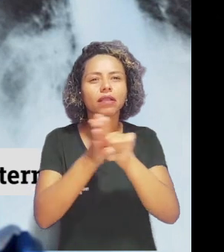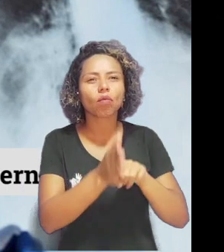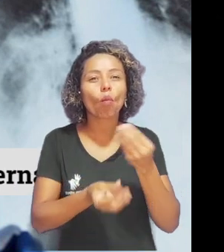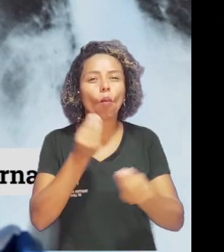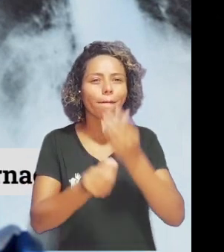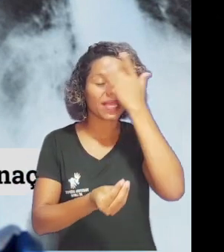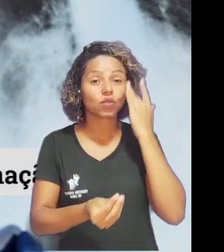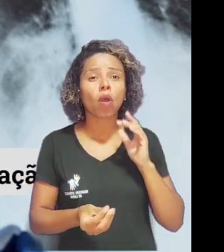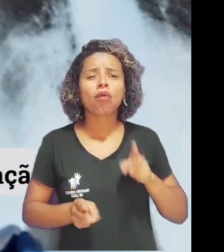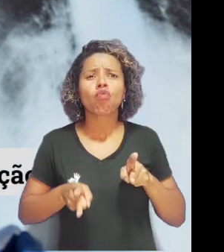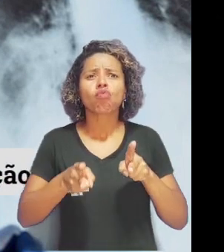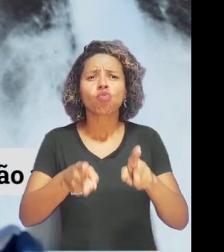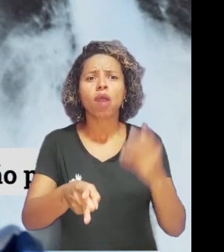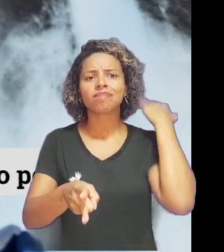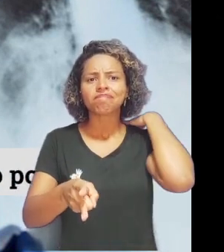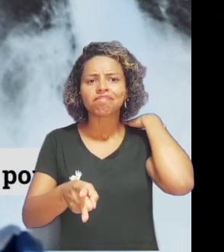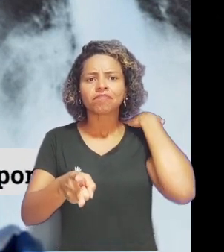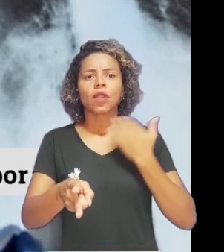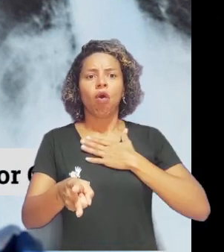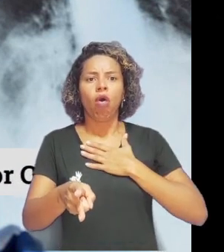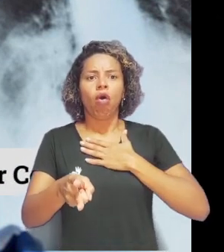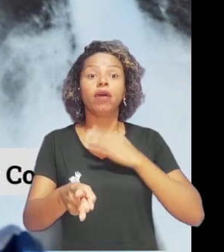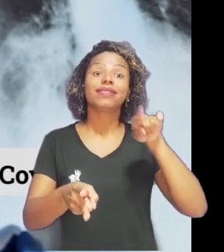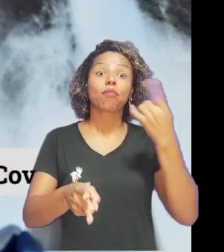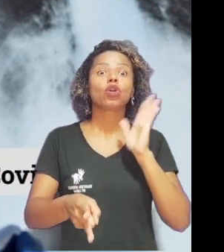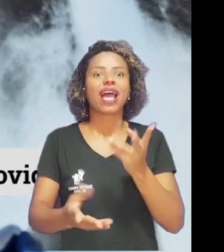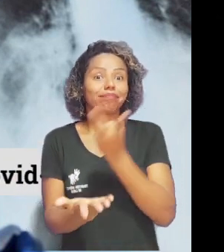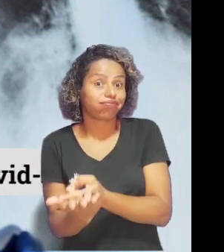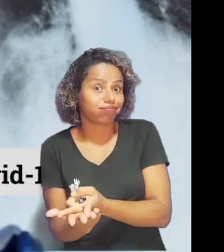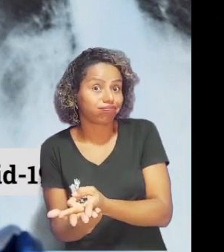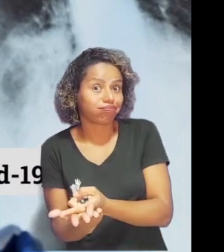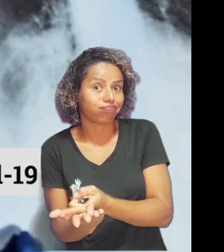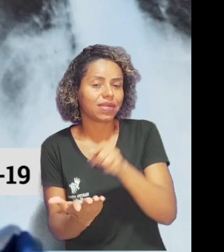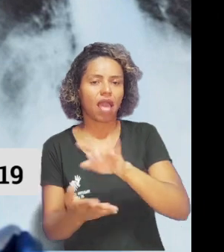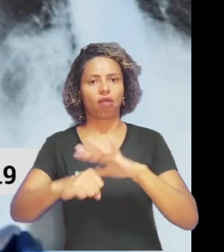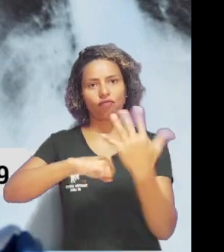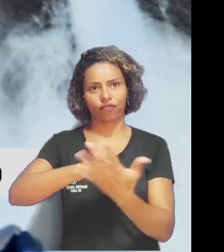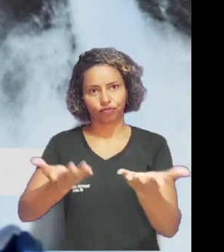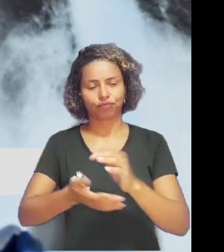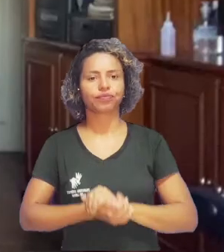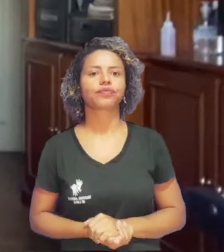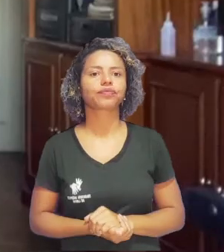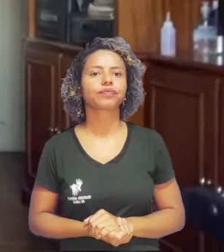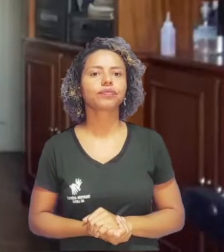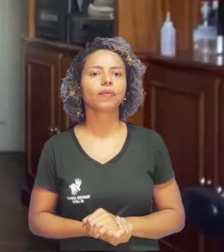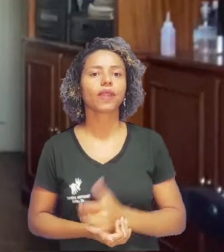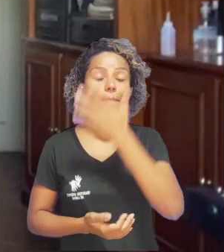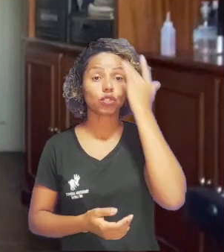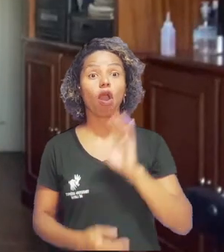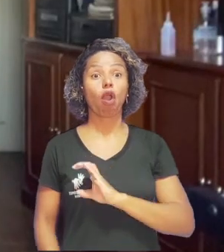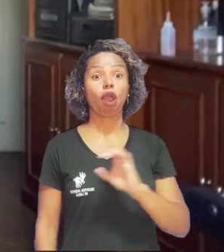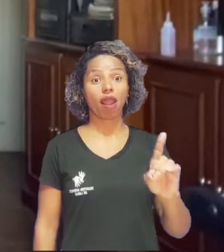respiratórias a curto e médio prazo em pacientes após hospitalização por Covid-19. E o